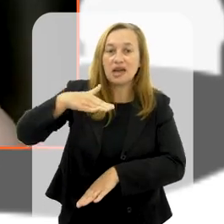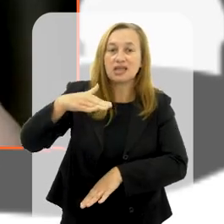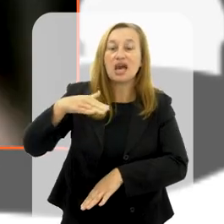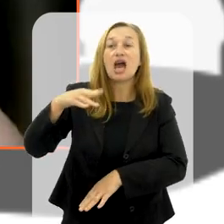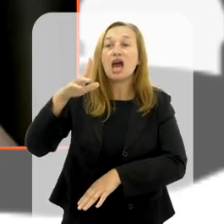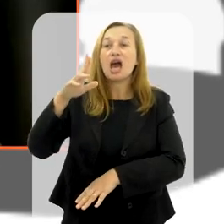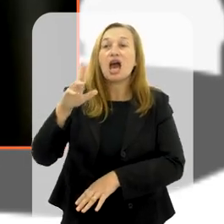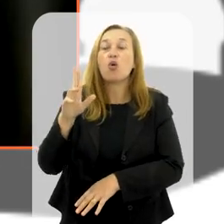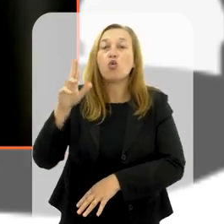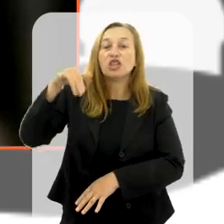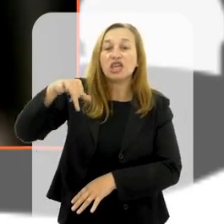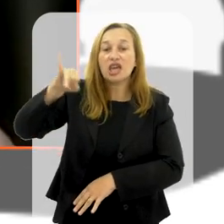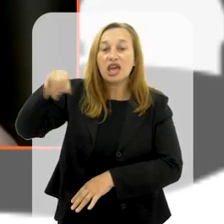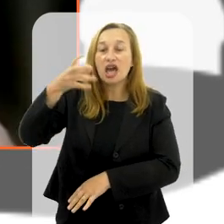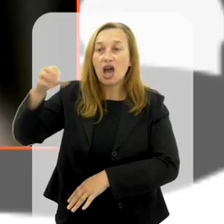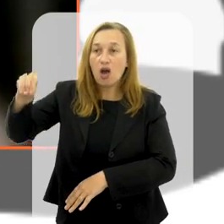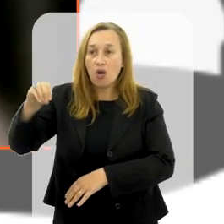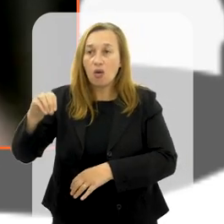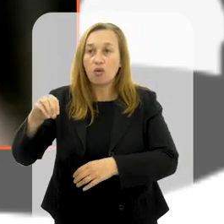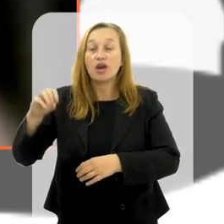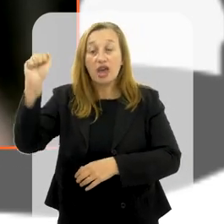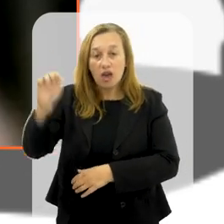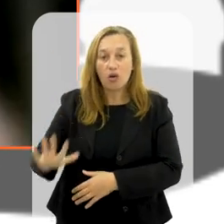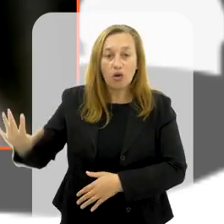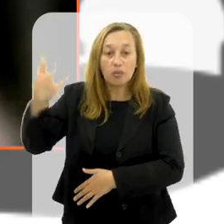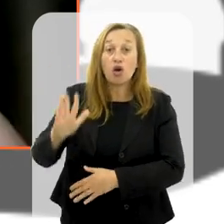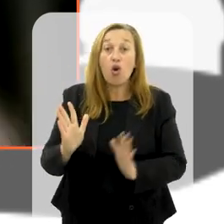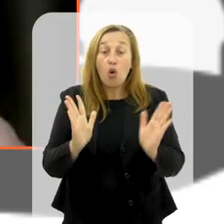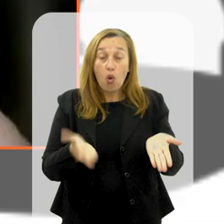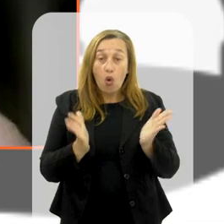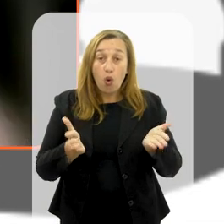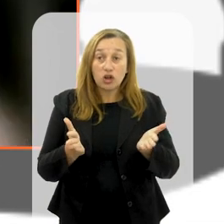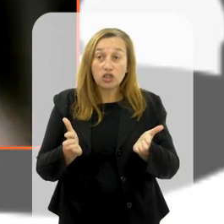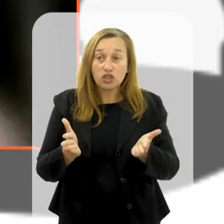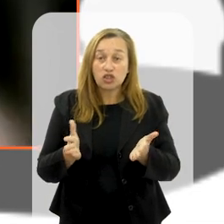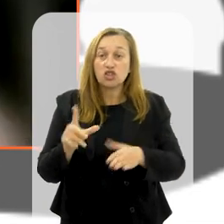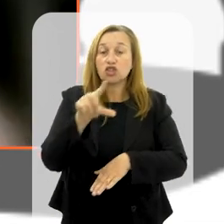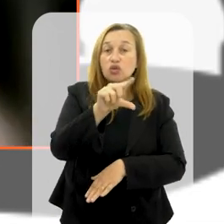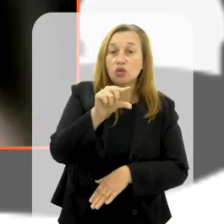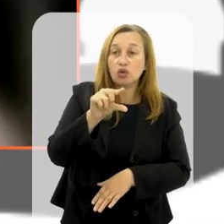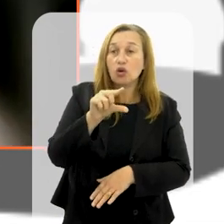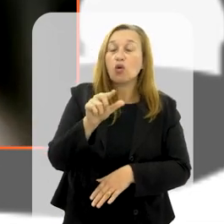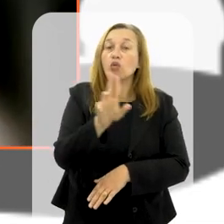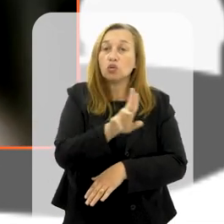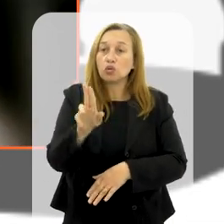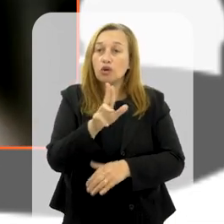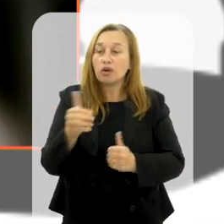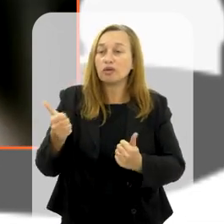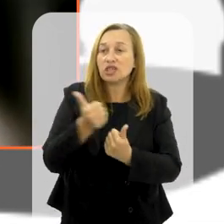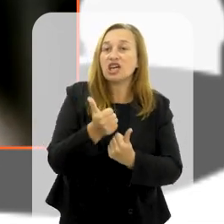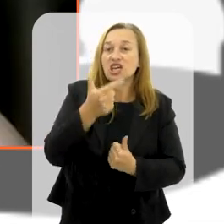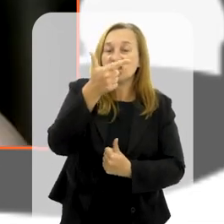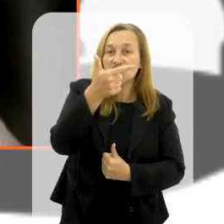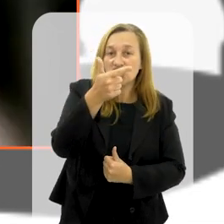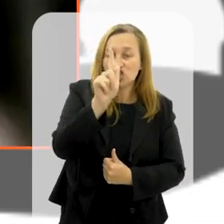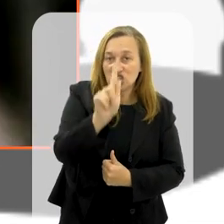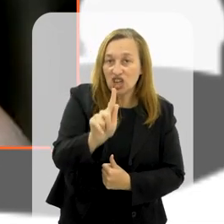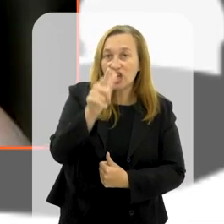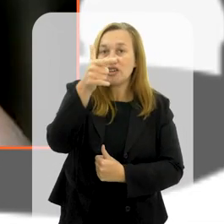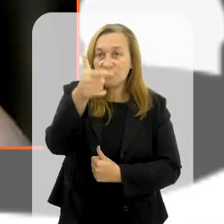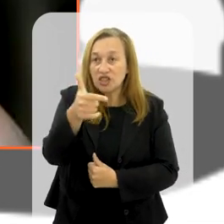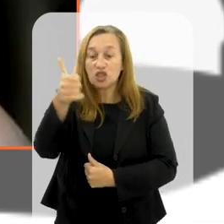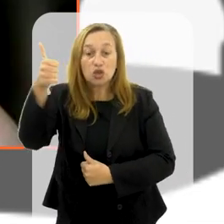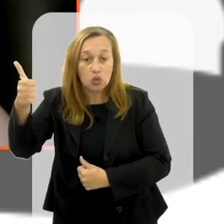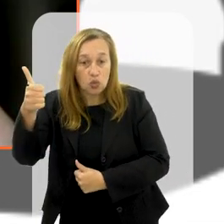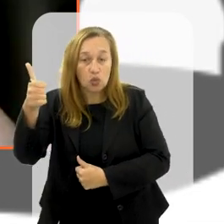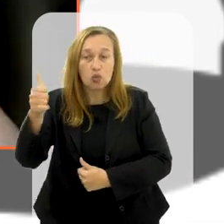e que hoje já deveria se chamar G21, porque desde o ano passado incorporou a União Africana na presidência da Índia,